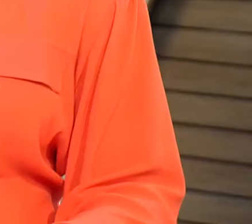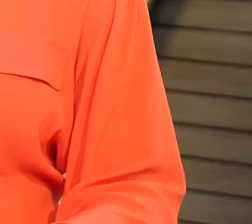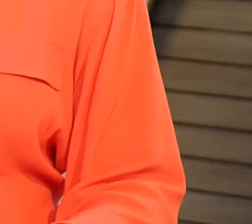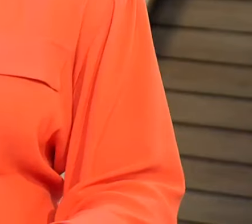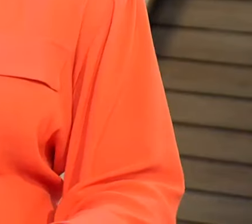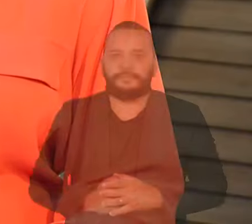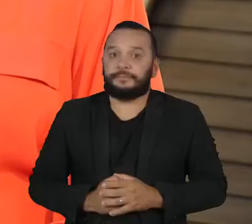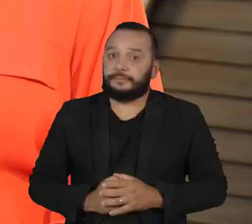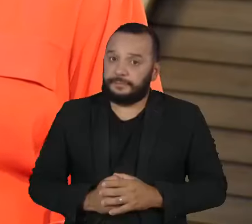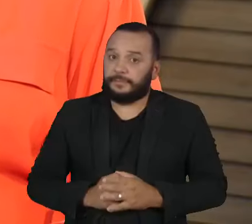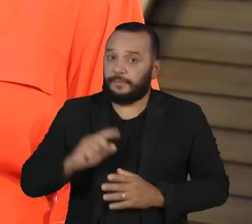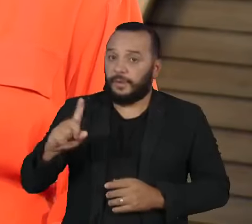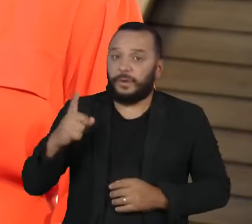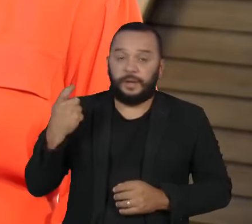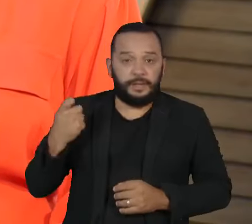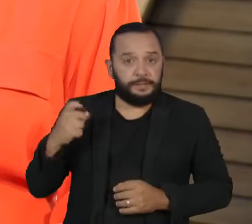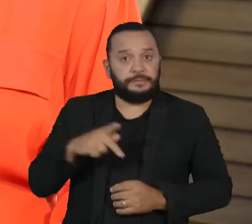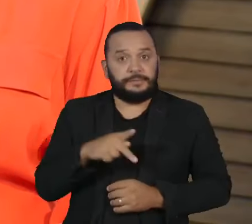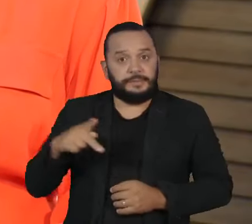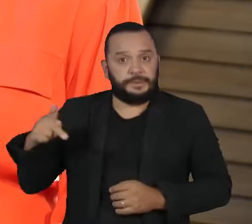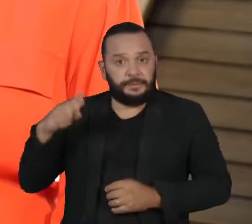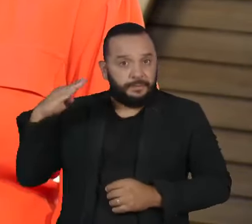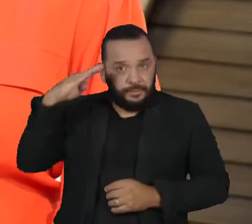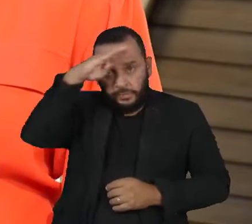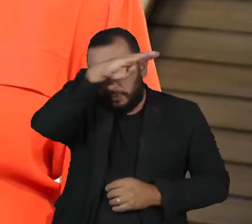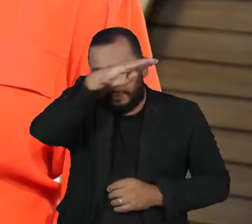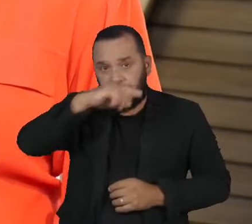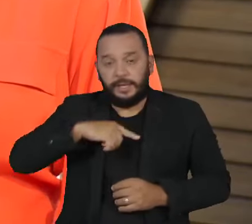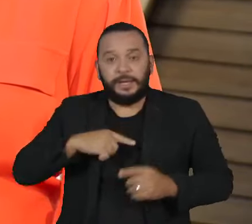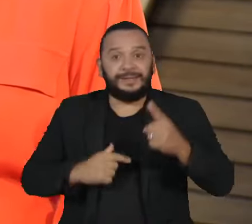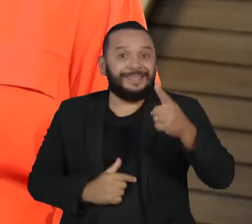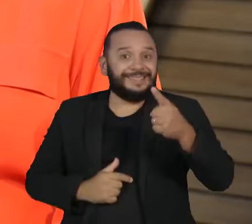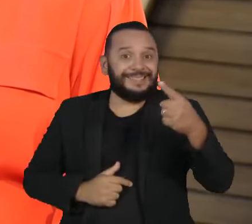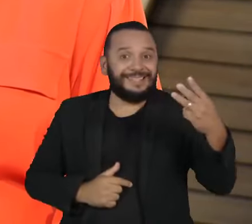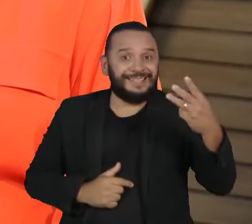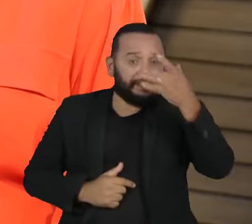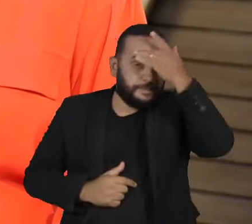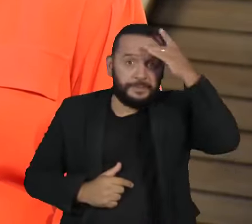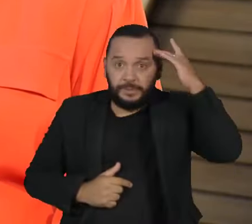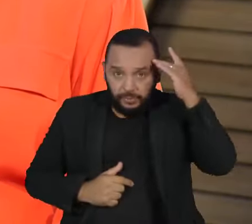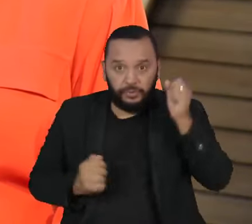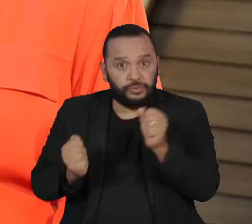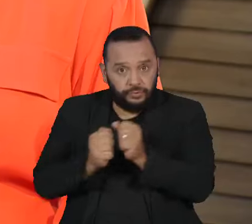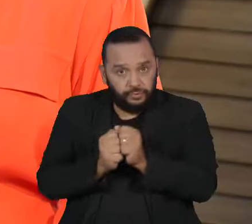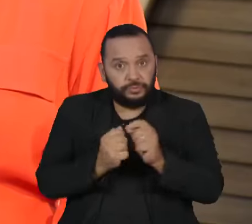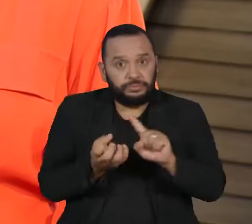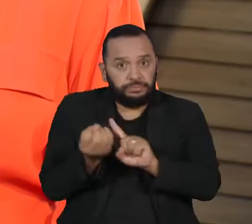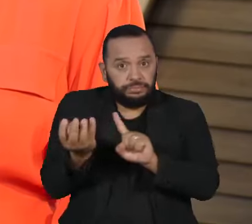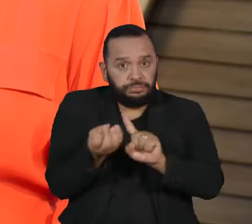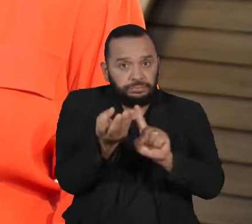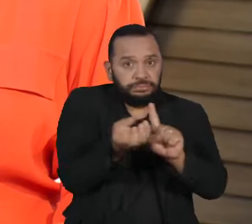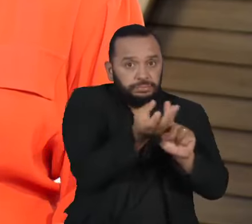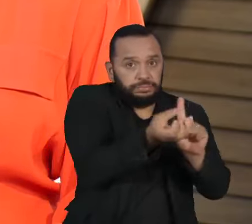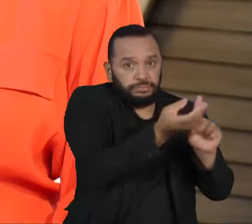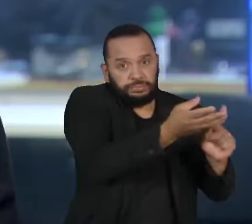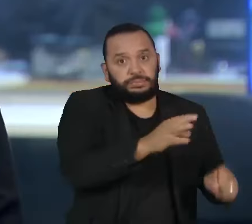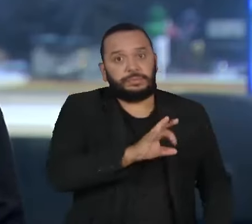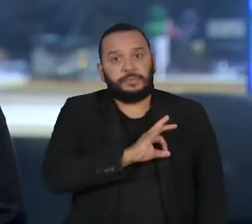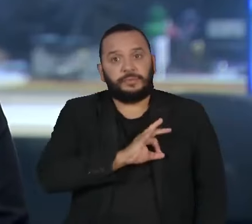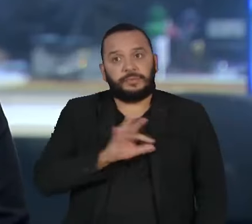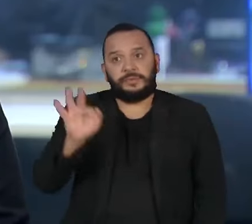O ex-presidente Jair Bolsonaro e outras 13 pessoas devem prestar depoimento daqui a pouco na Polícia Federal.